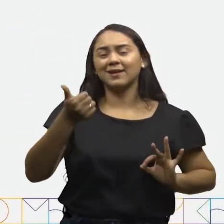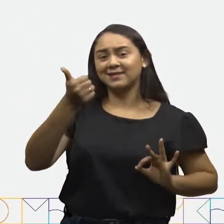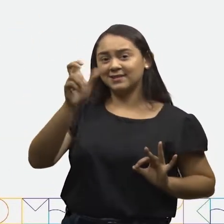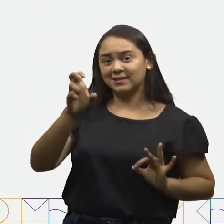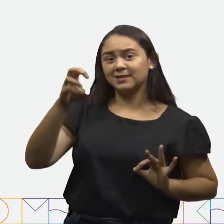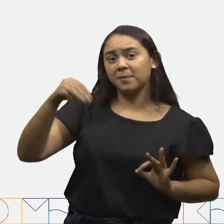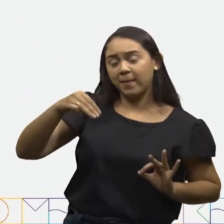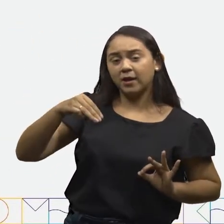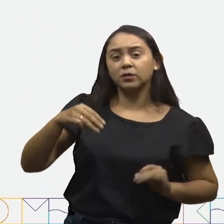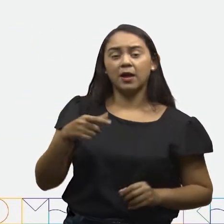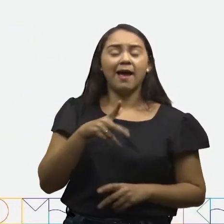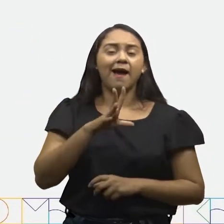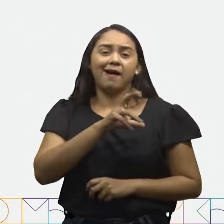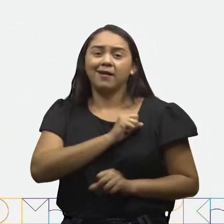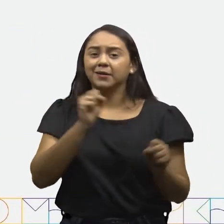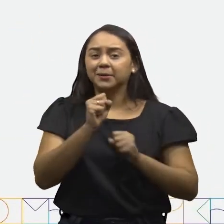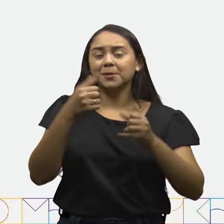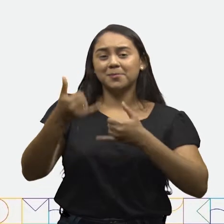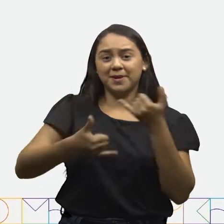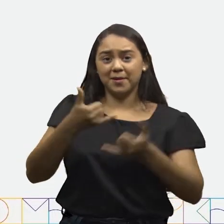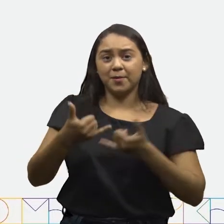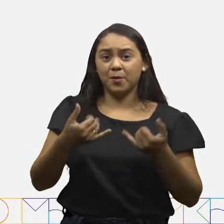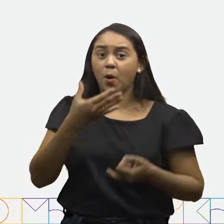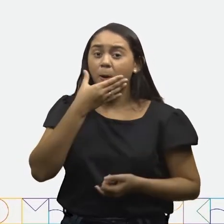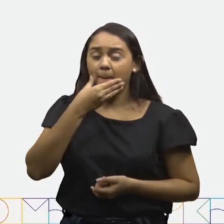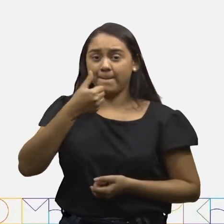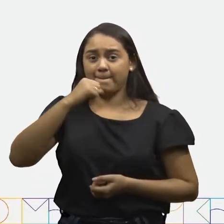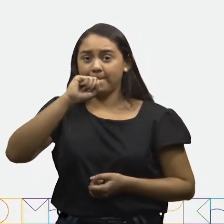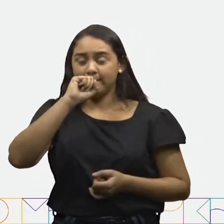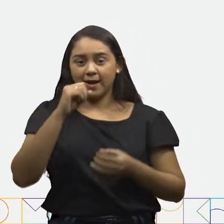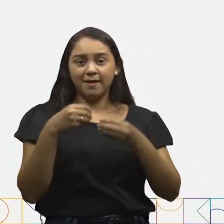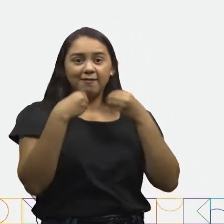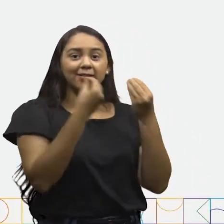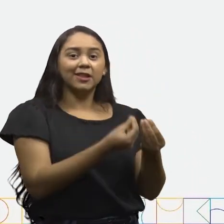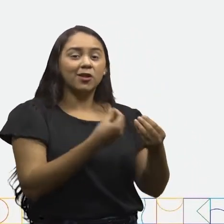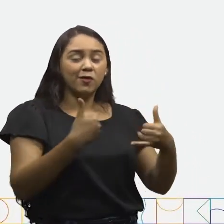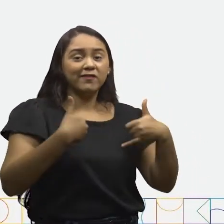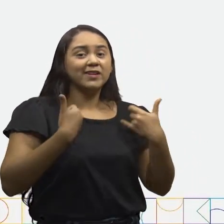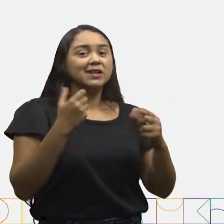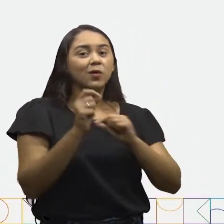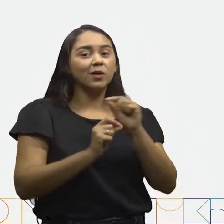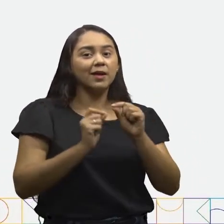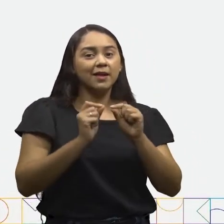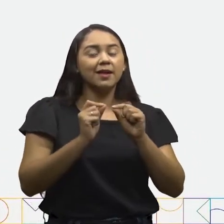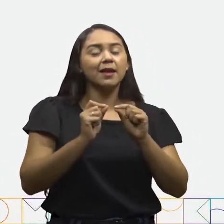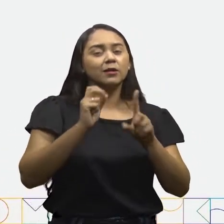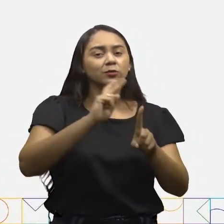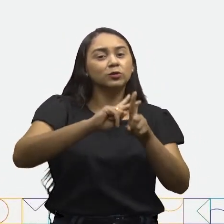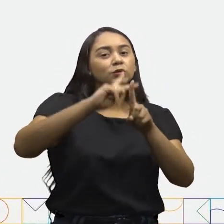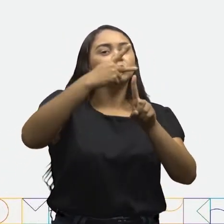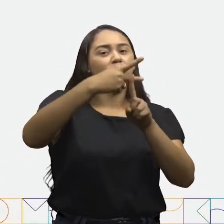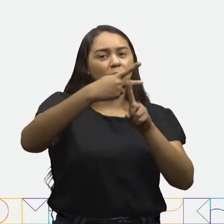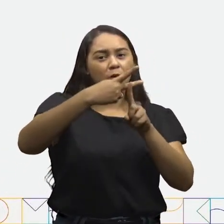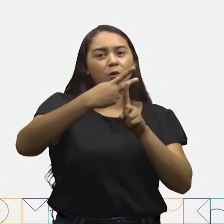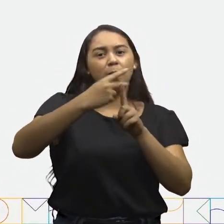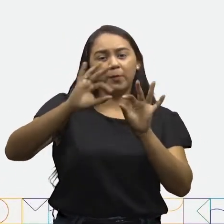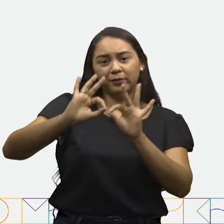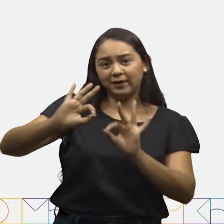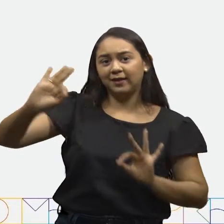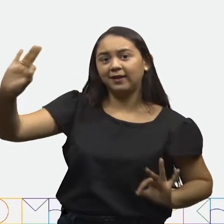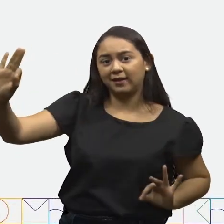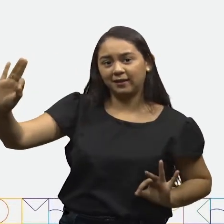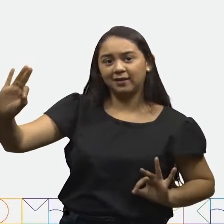E como ama brincar com isso, seu pai lhe deu de aniversário um carretel com